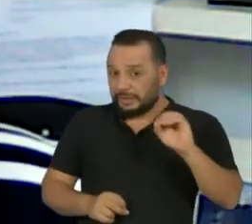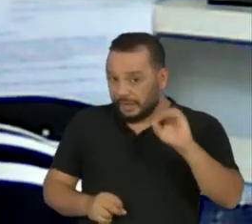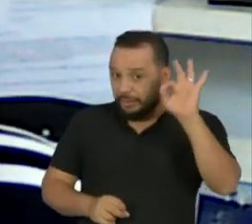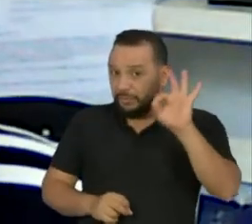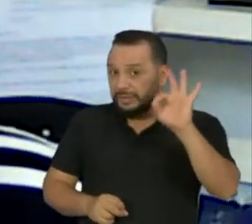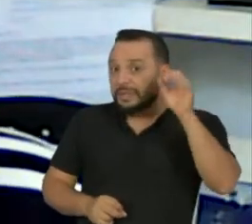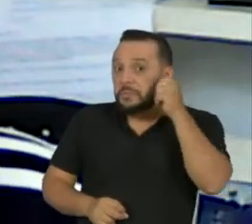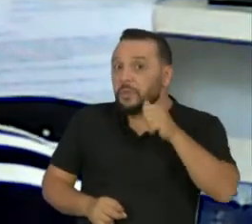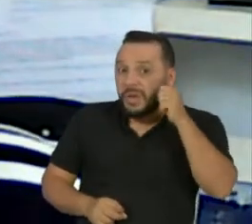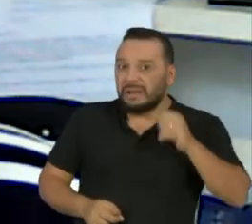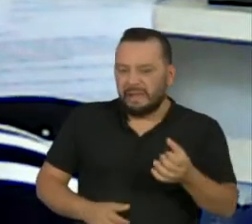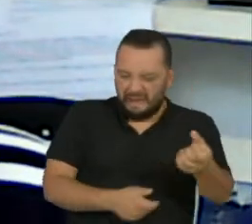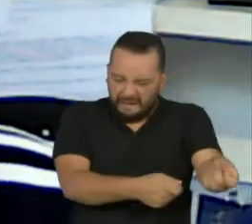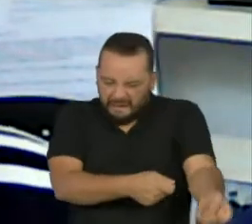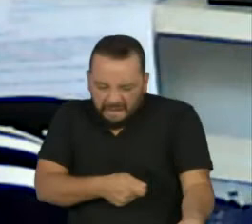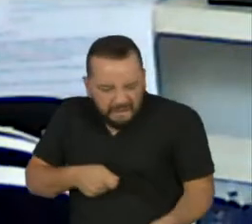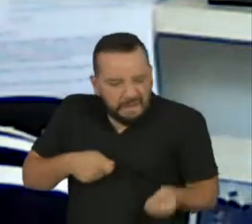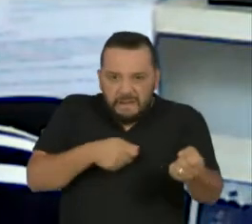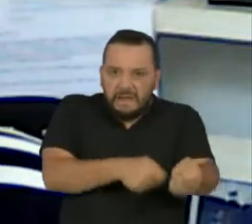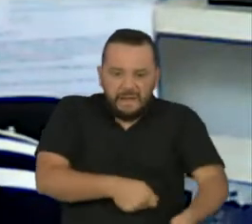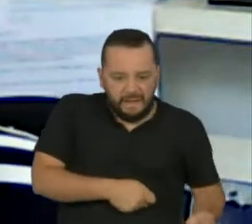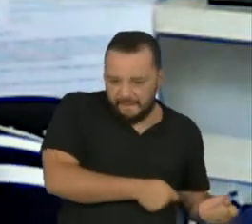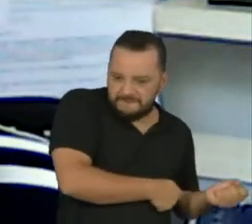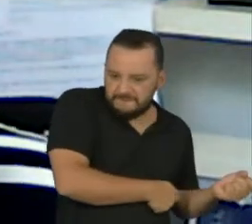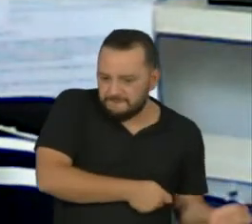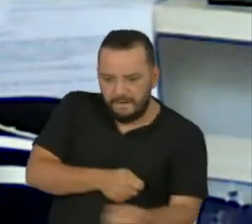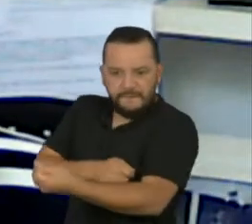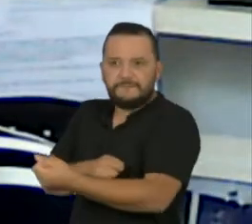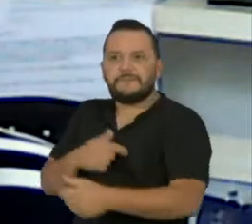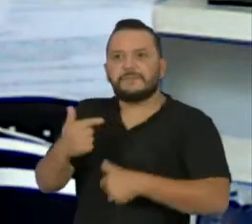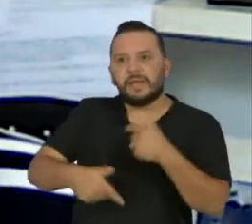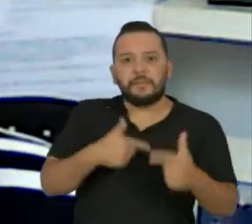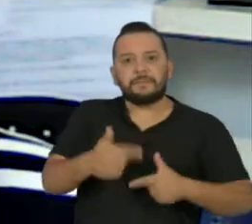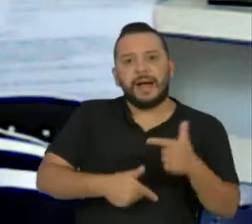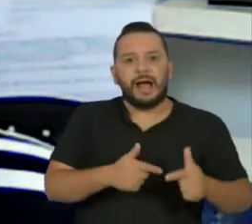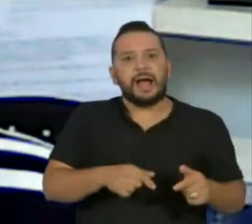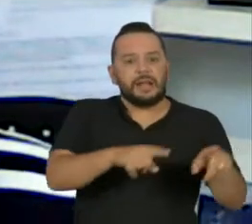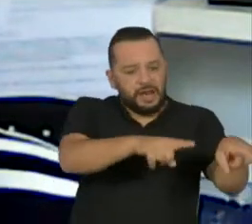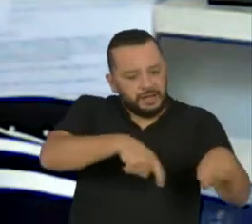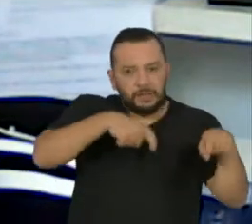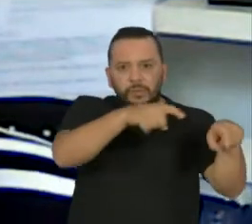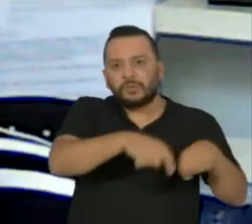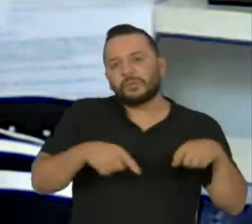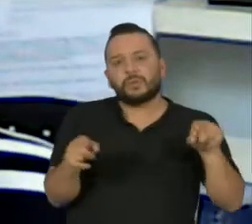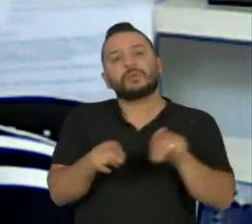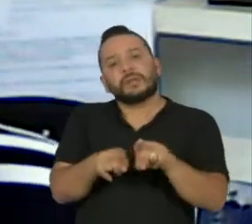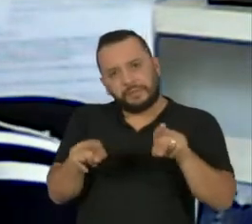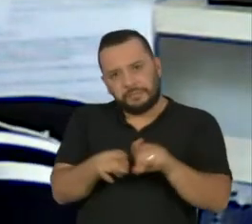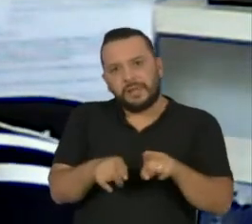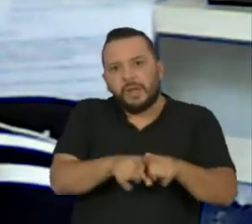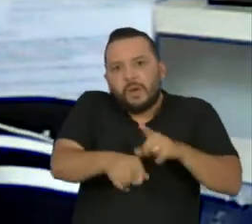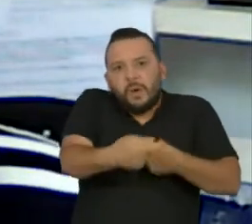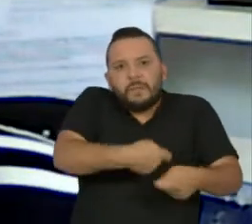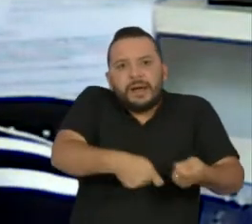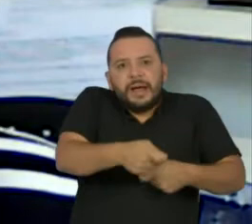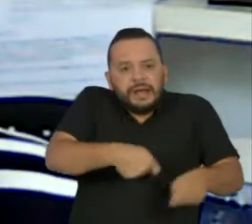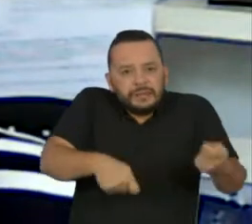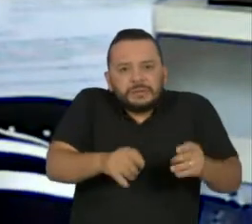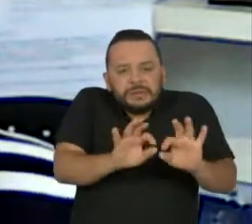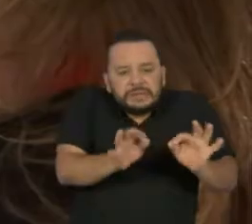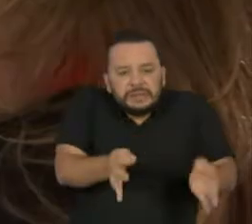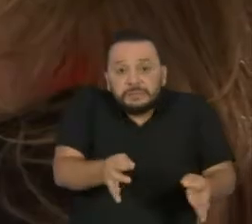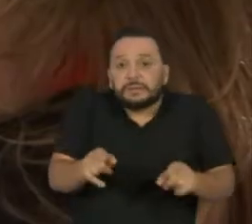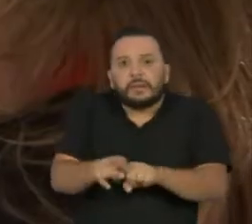e na foice eram mulheres que se dividiam entre o trabalho da agricultura, ou então o pequeno comércio, e o sustento